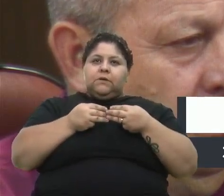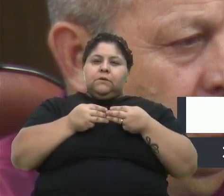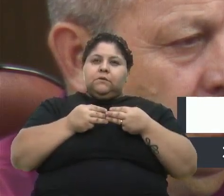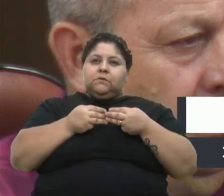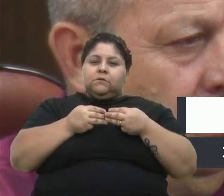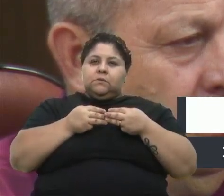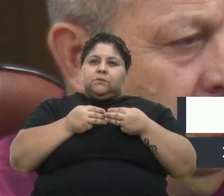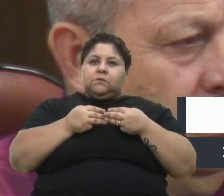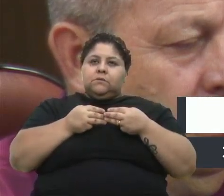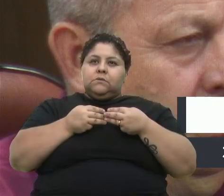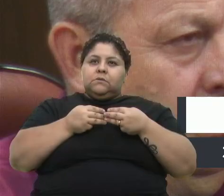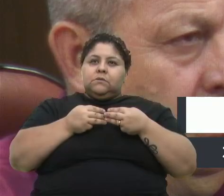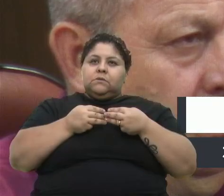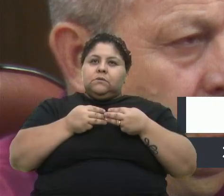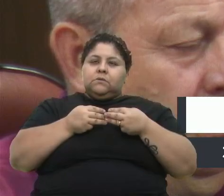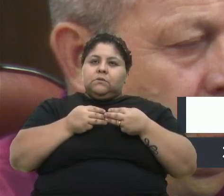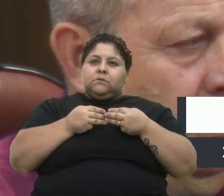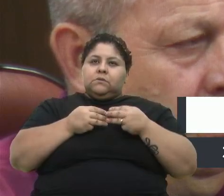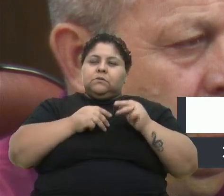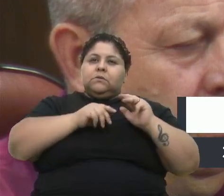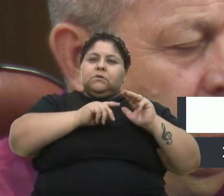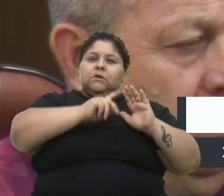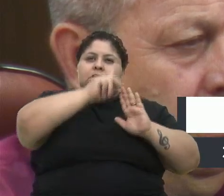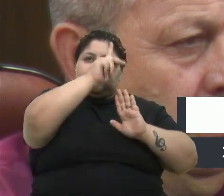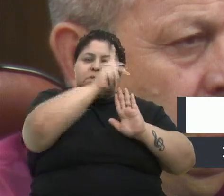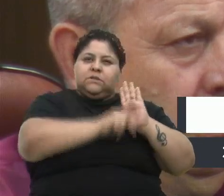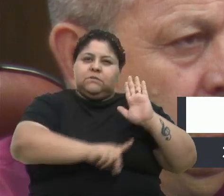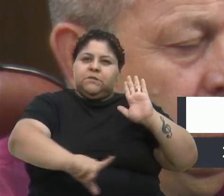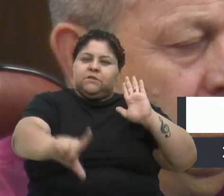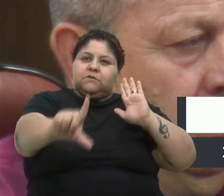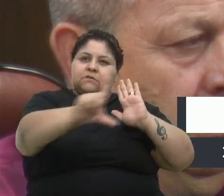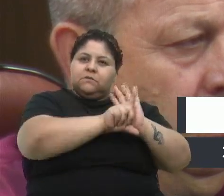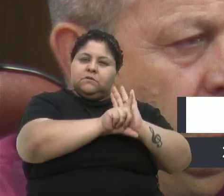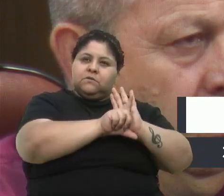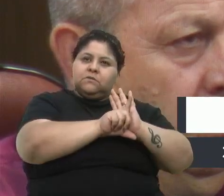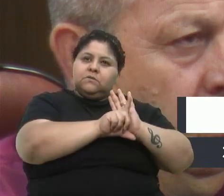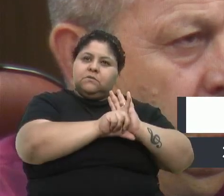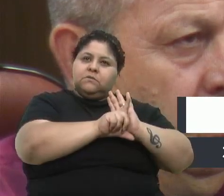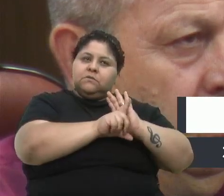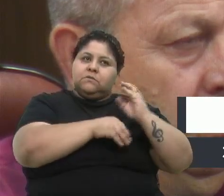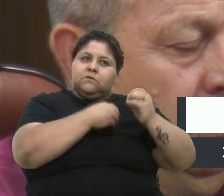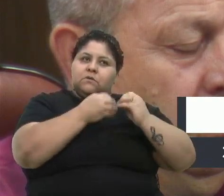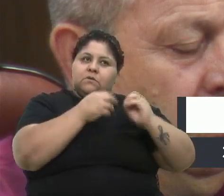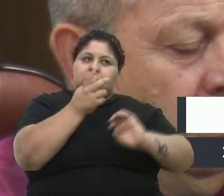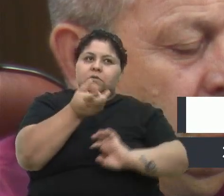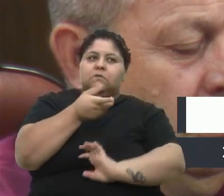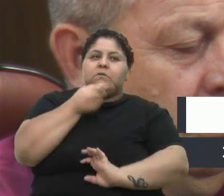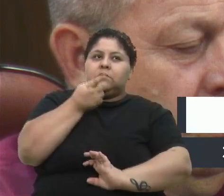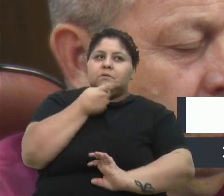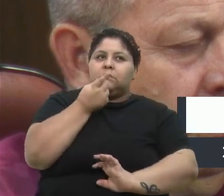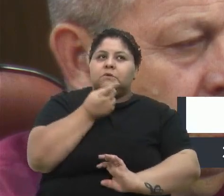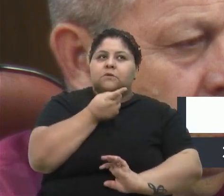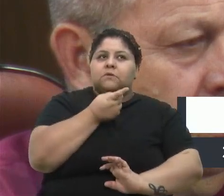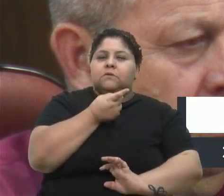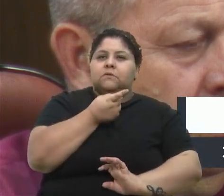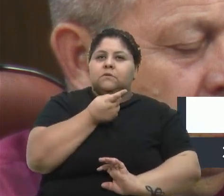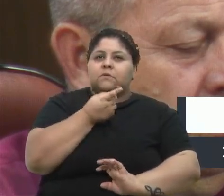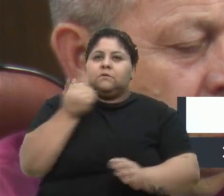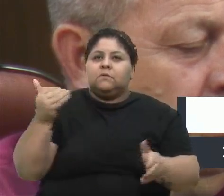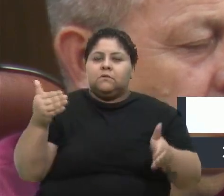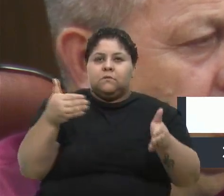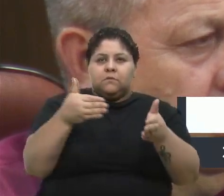parlamentares, de projetos de lei, e como a senhora mesmo mencionou, de que um até